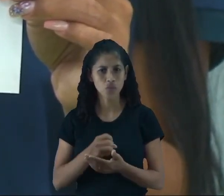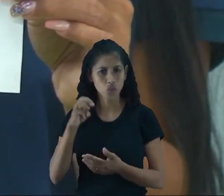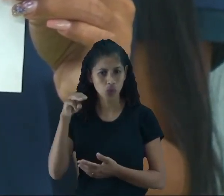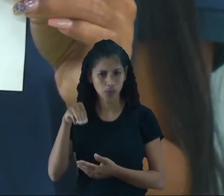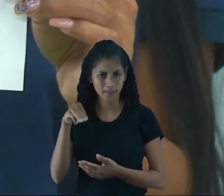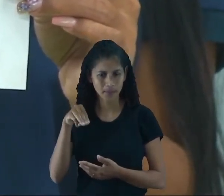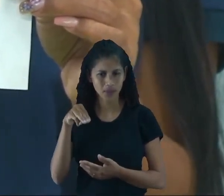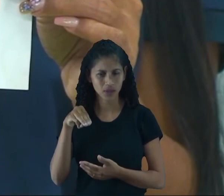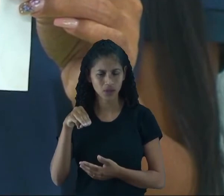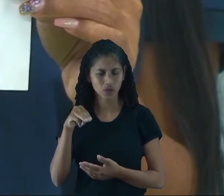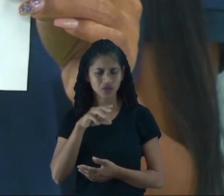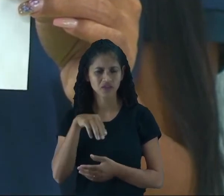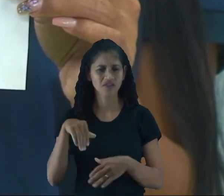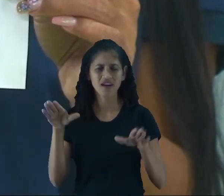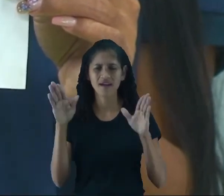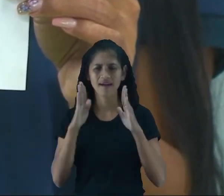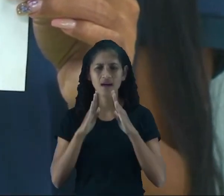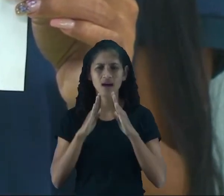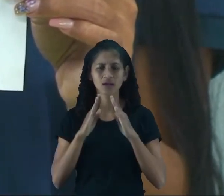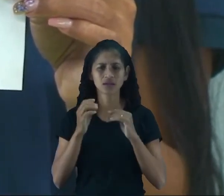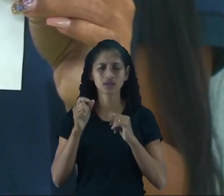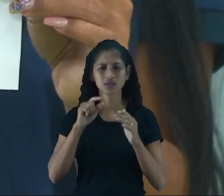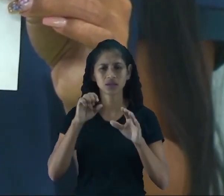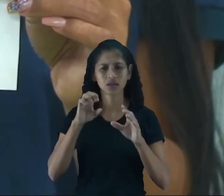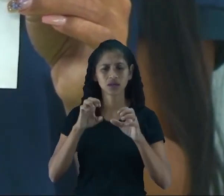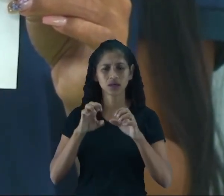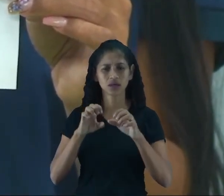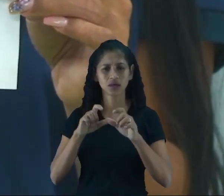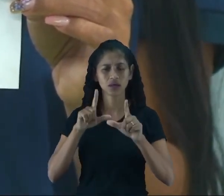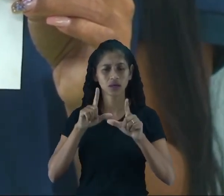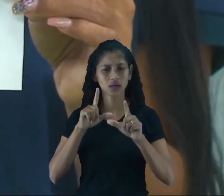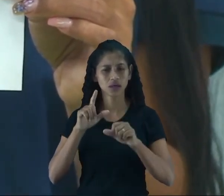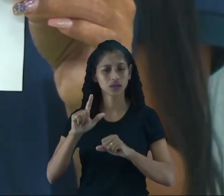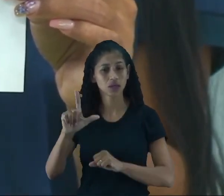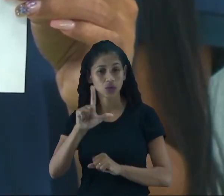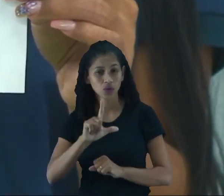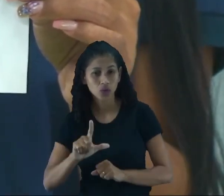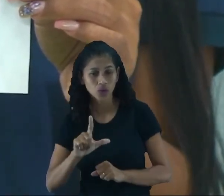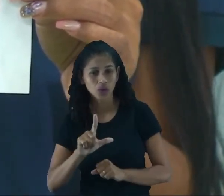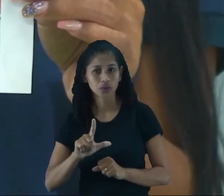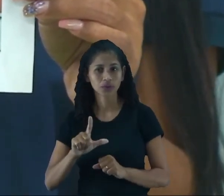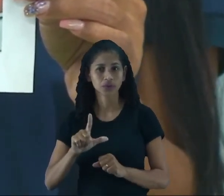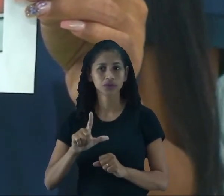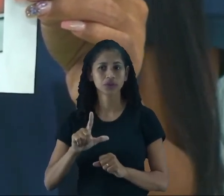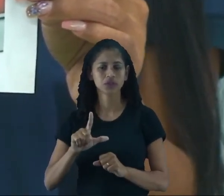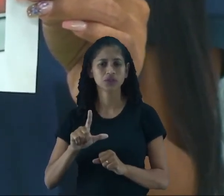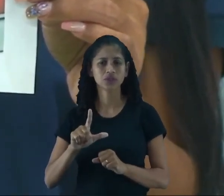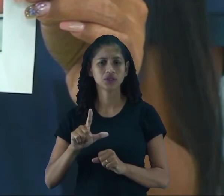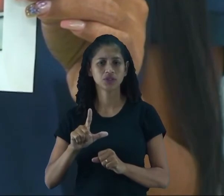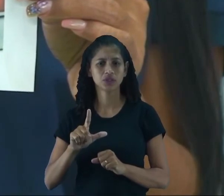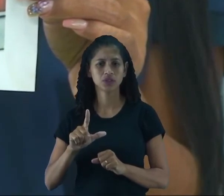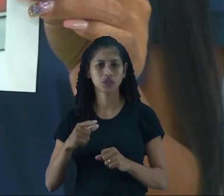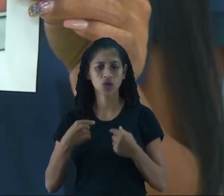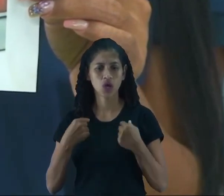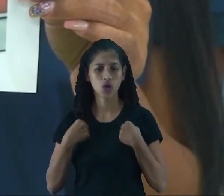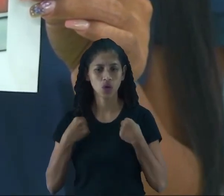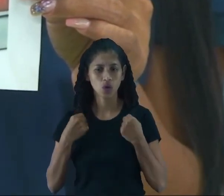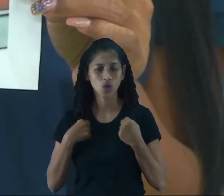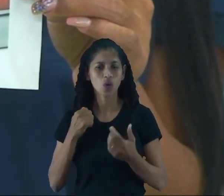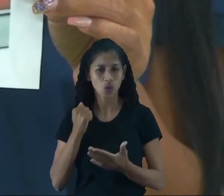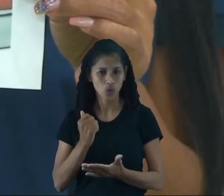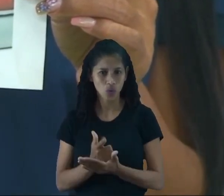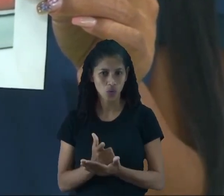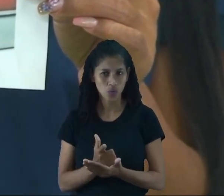tecidos, perguntar o valor, você pergunta como? Quanto que tá um metro desse tecido, não é verdade? Então o